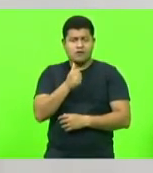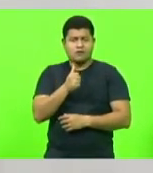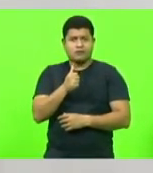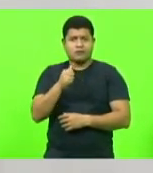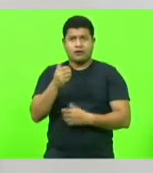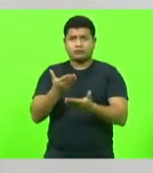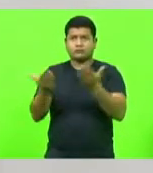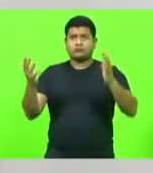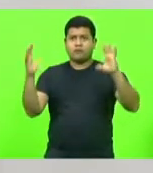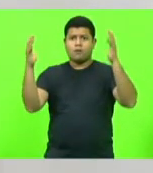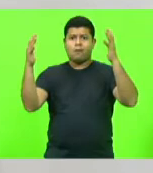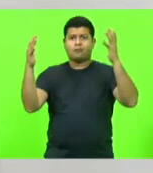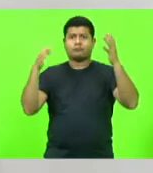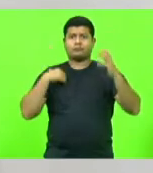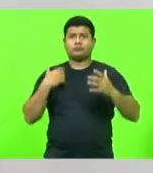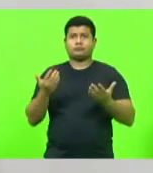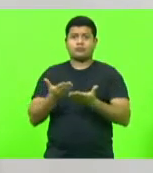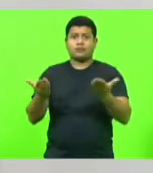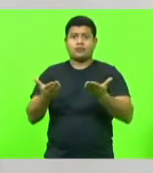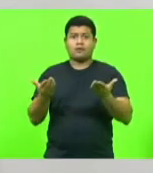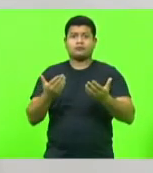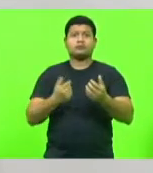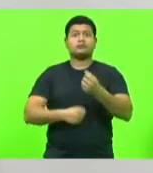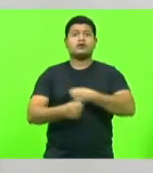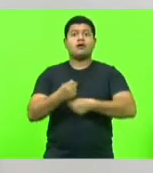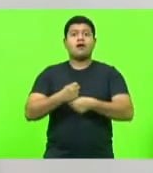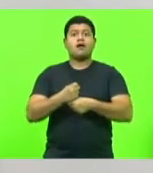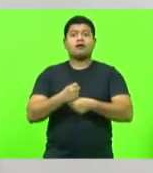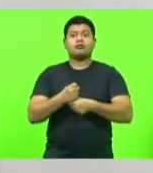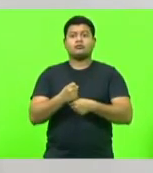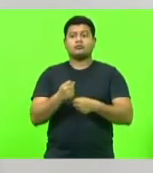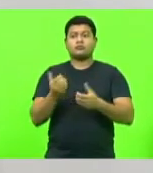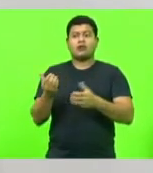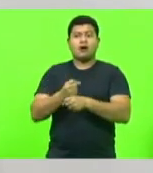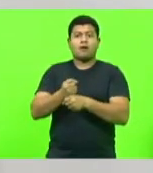agora o nosso ano aqui, Anitta Garibaldi, cadê as mulheres guerreiras?